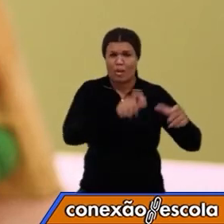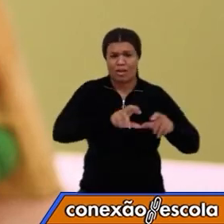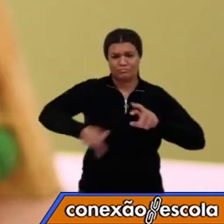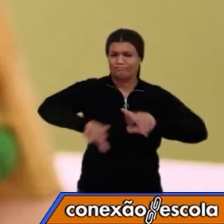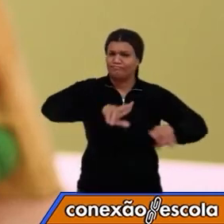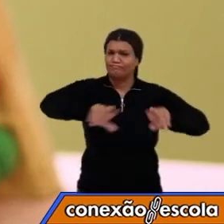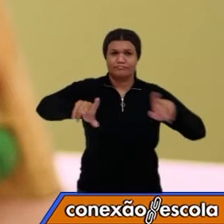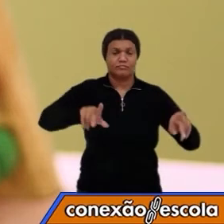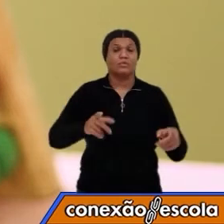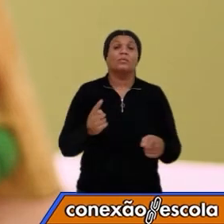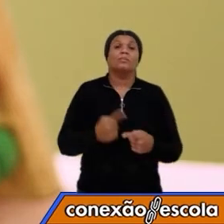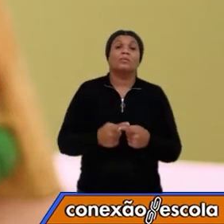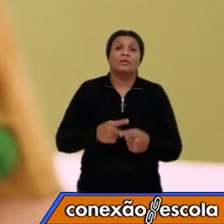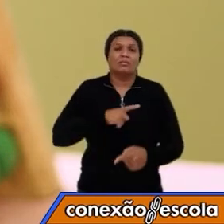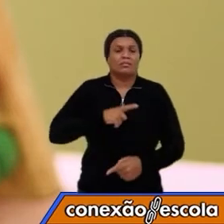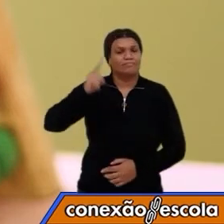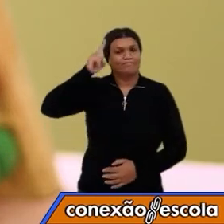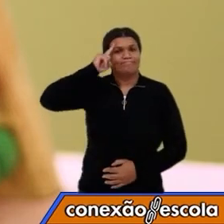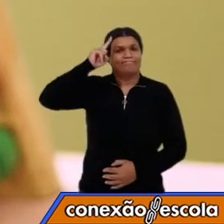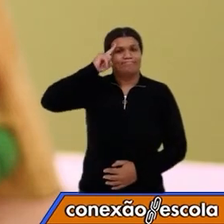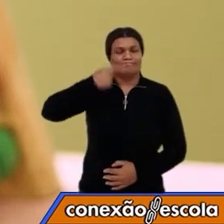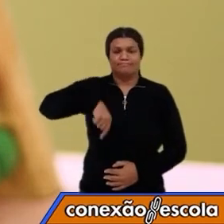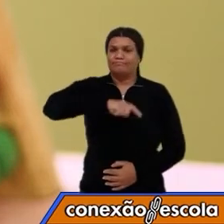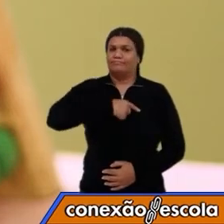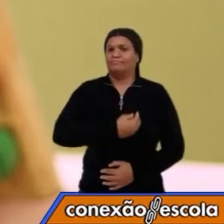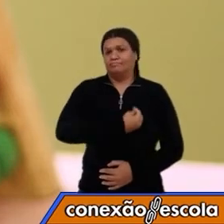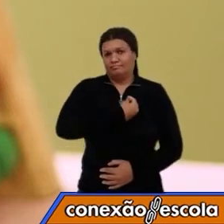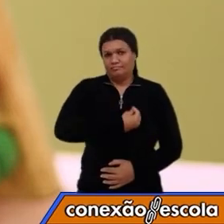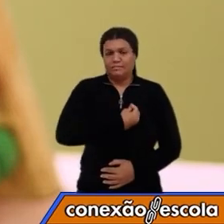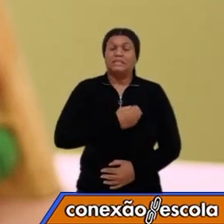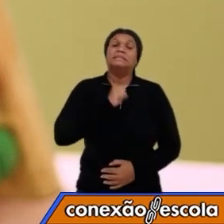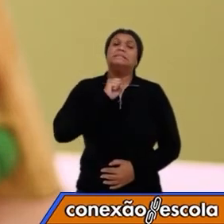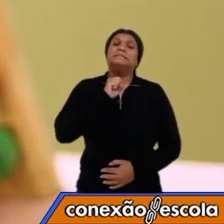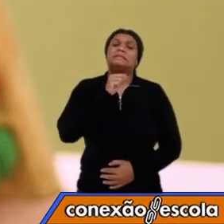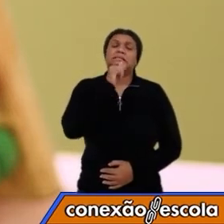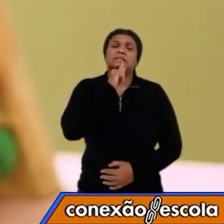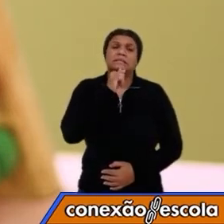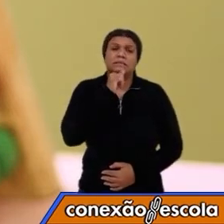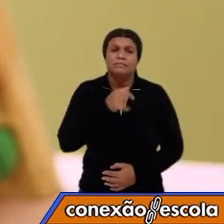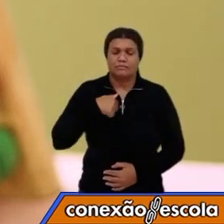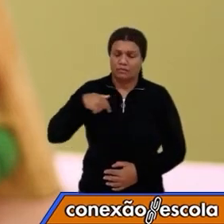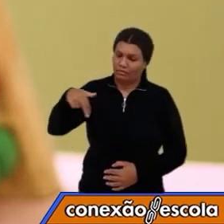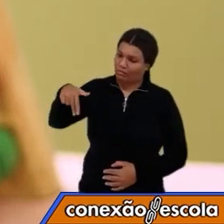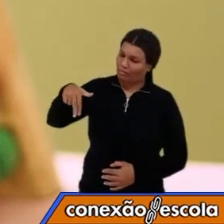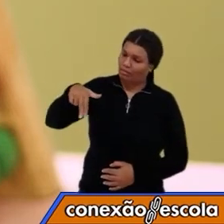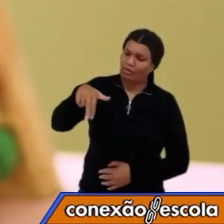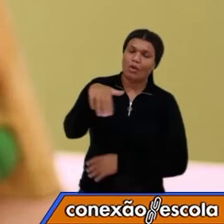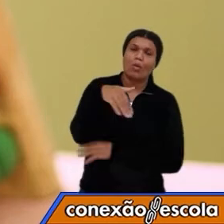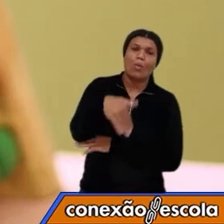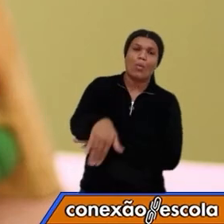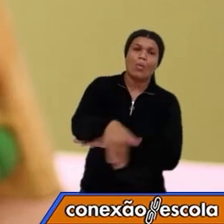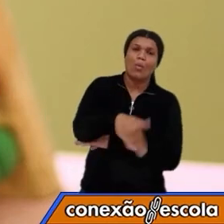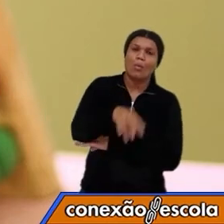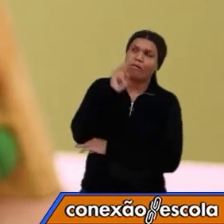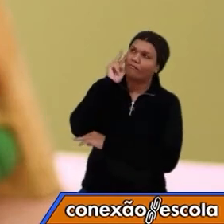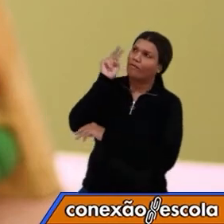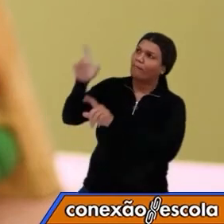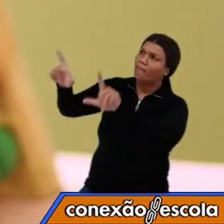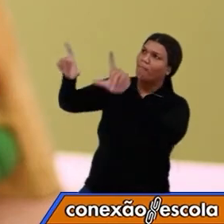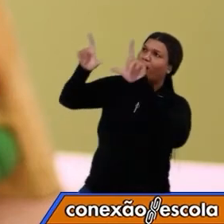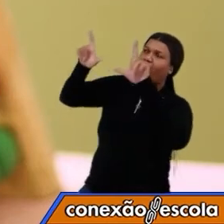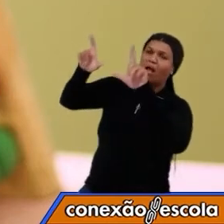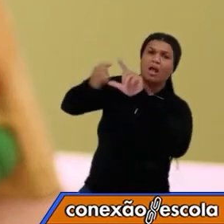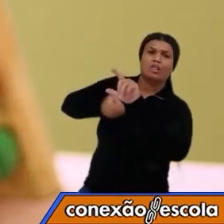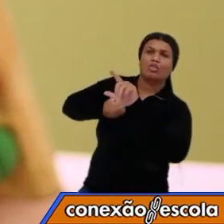cotidiano. Quando nós passamos na rua, vemos um número numa placa, avistamos um